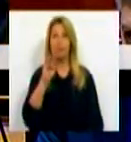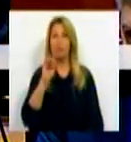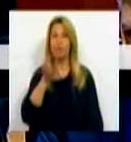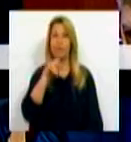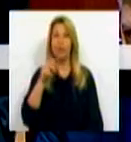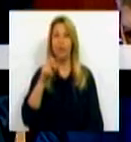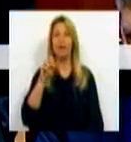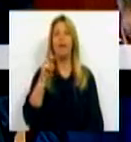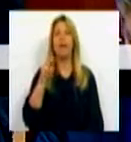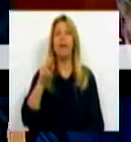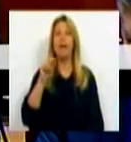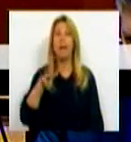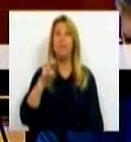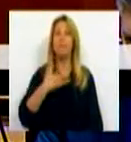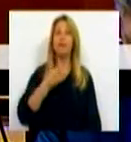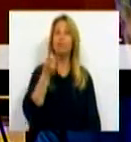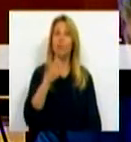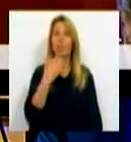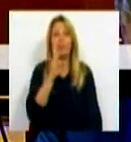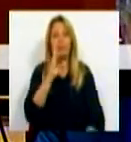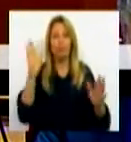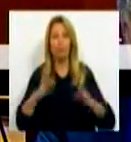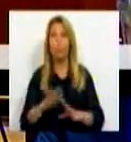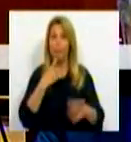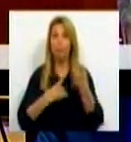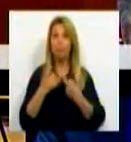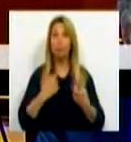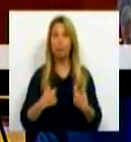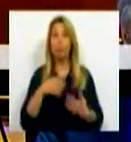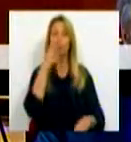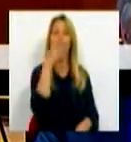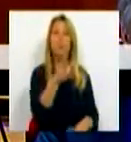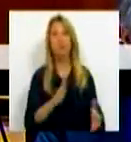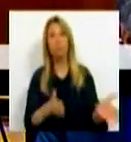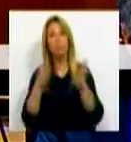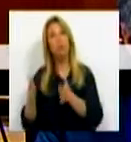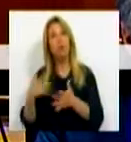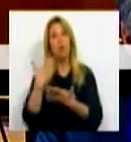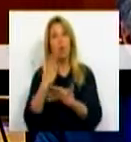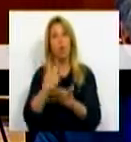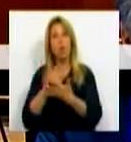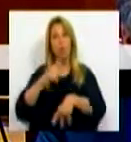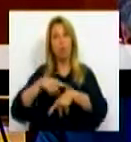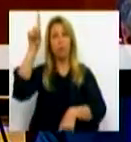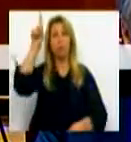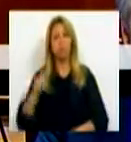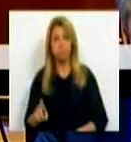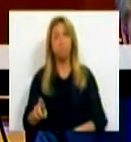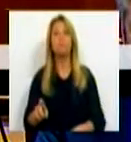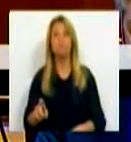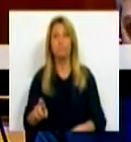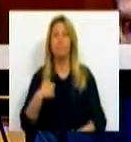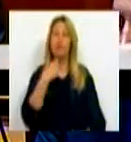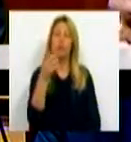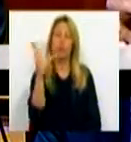me colocava, dizer-lhe que, por lado, a escola a tempo inteiro, eu diria mais, Sr. Deputado, a